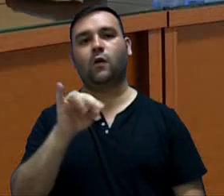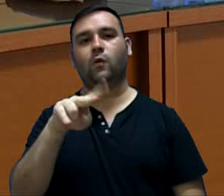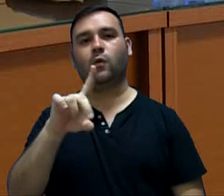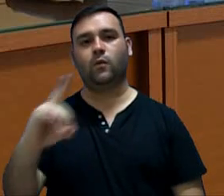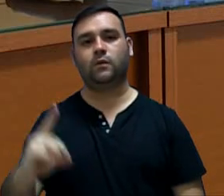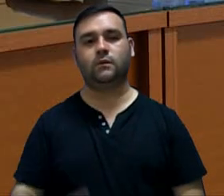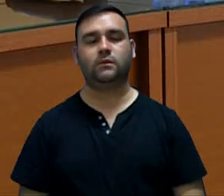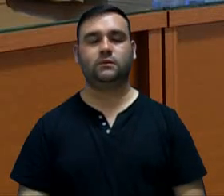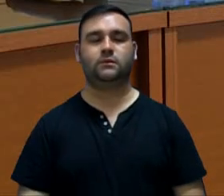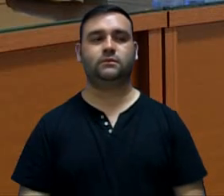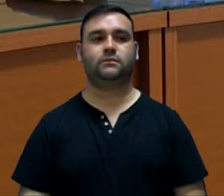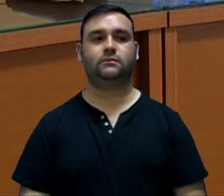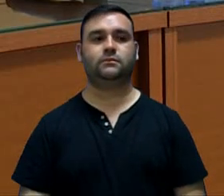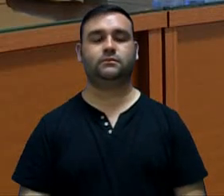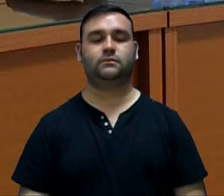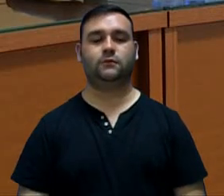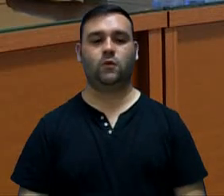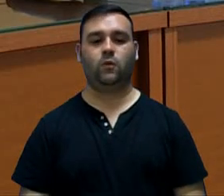Elker?